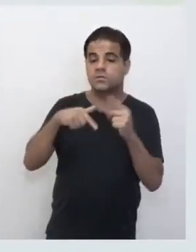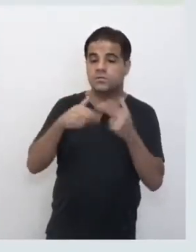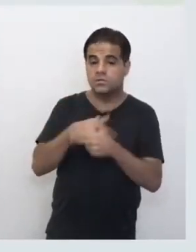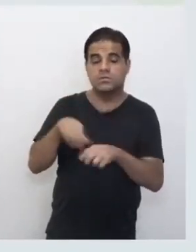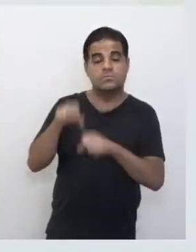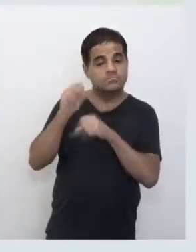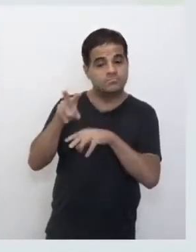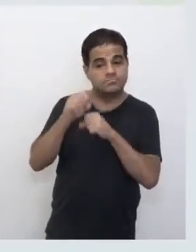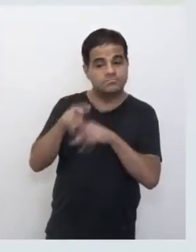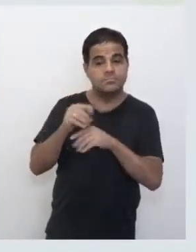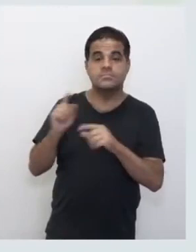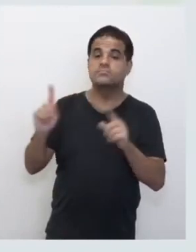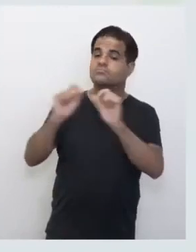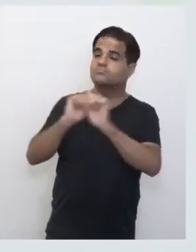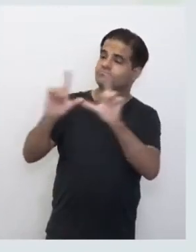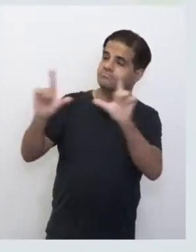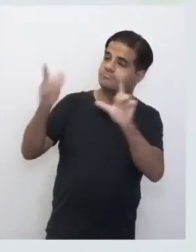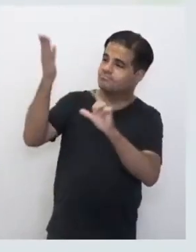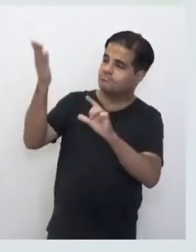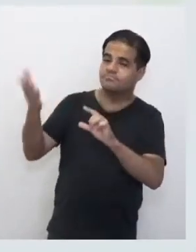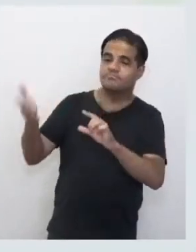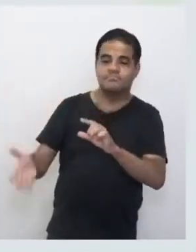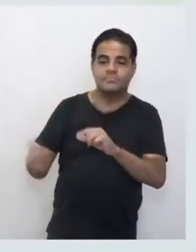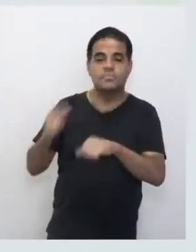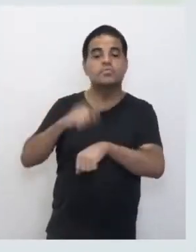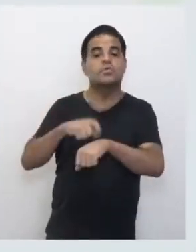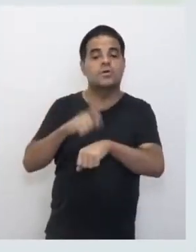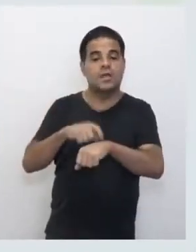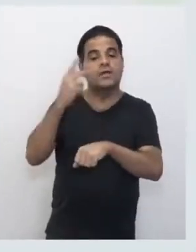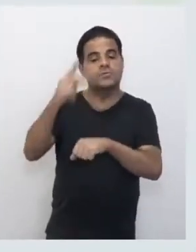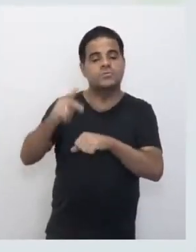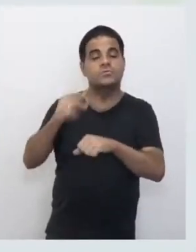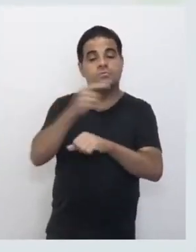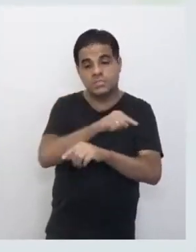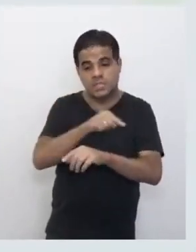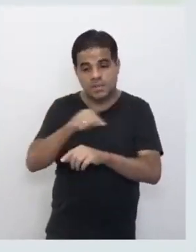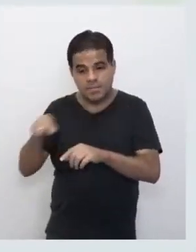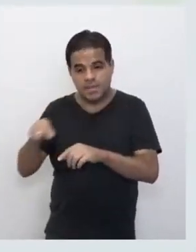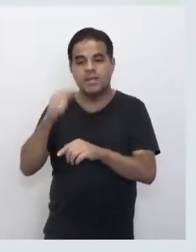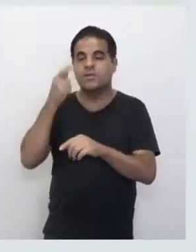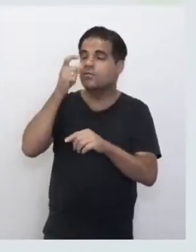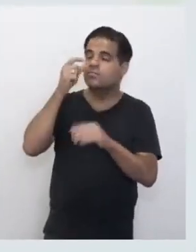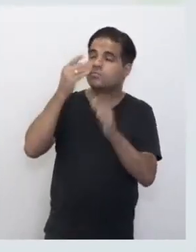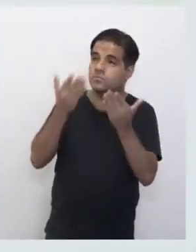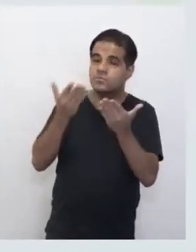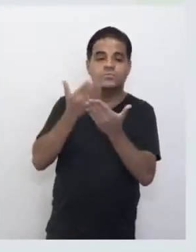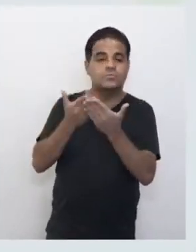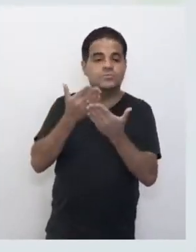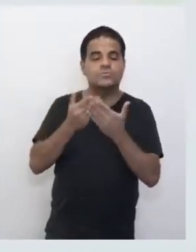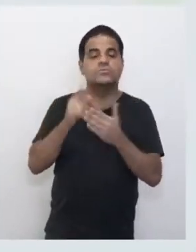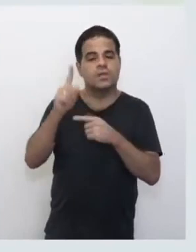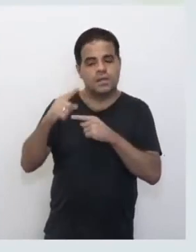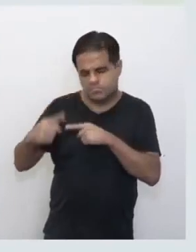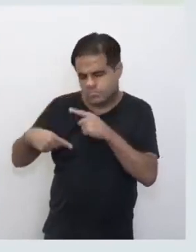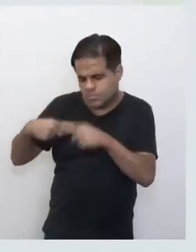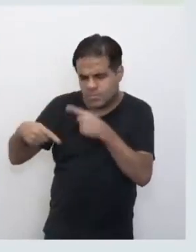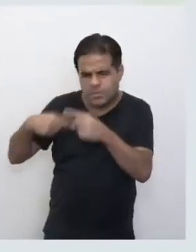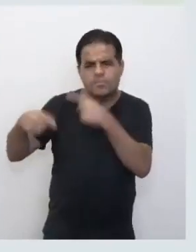e apoio. E aqui você já tem quais vão ser os horários, né, dessa semana que a gente está olhando, mas é atualizado